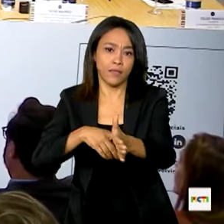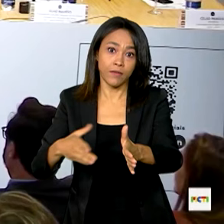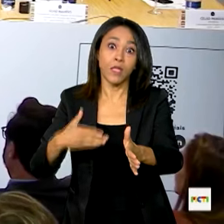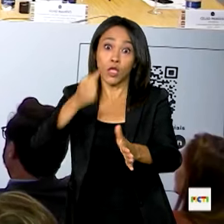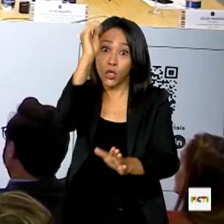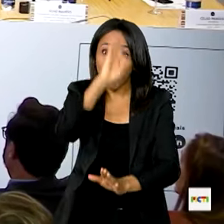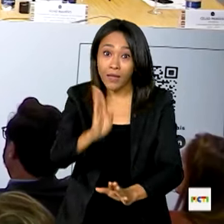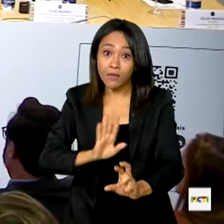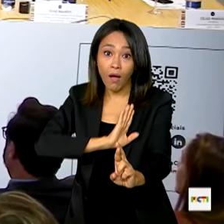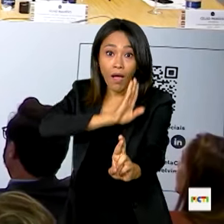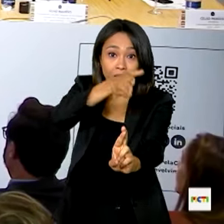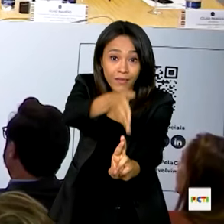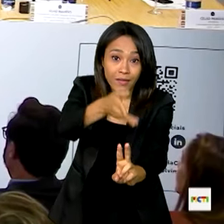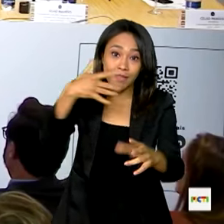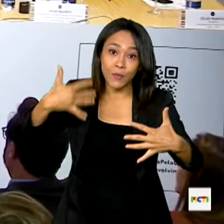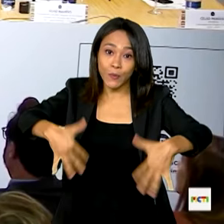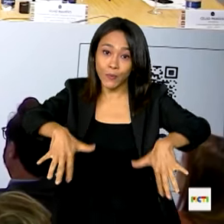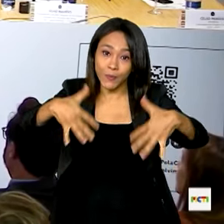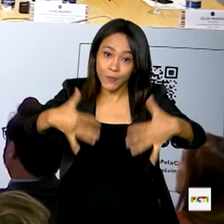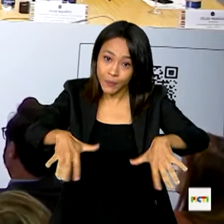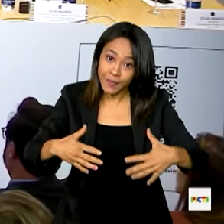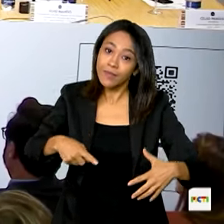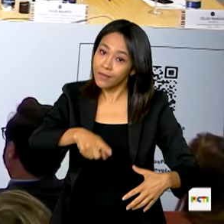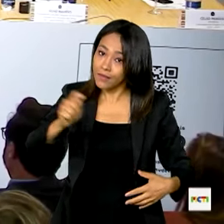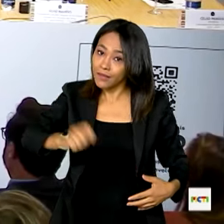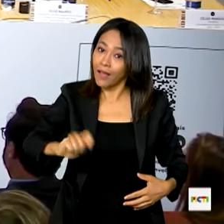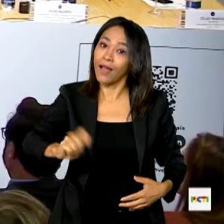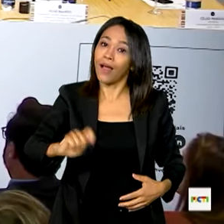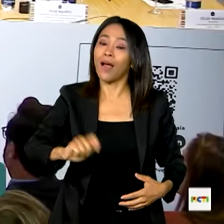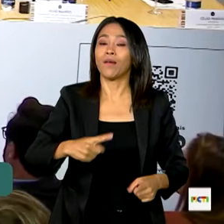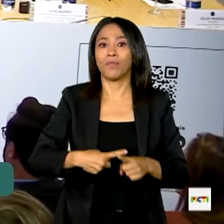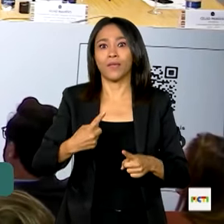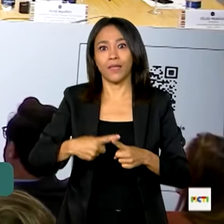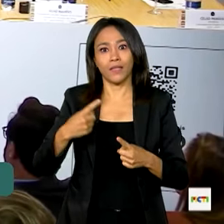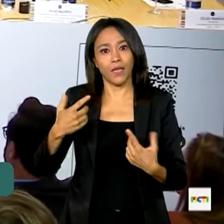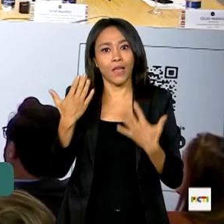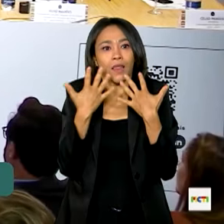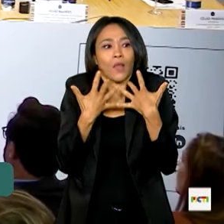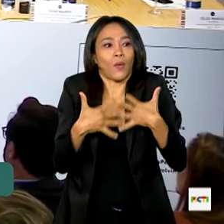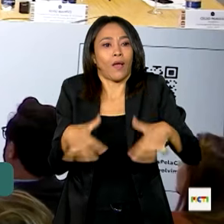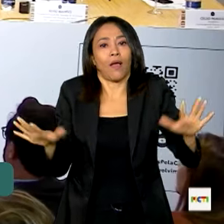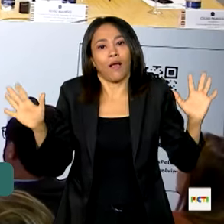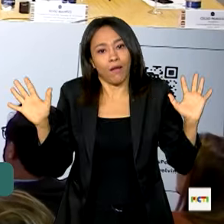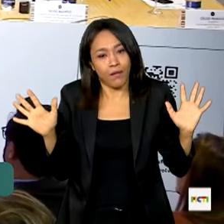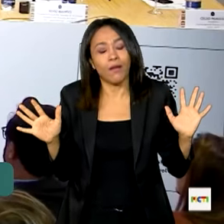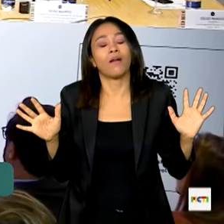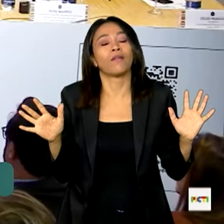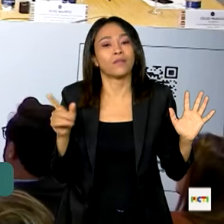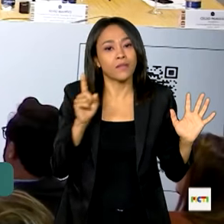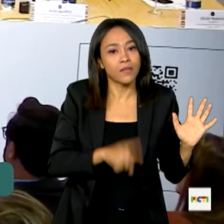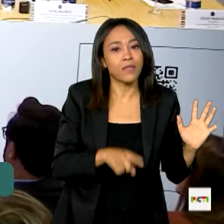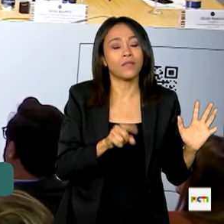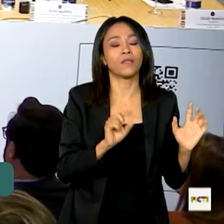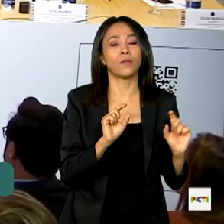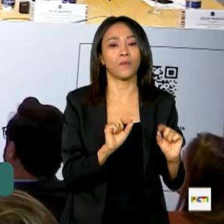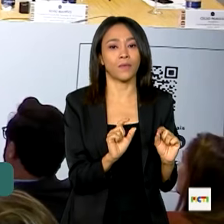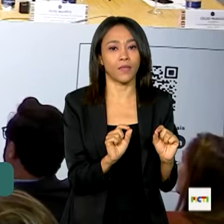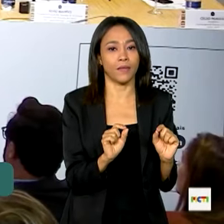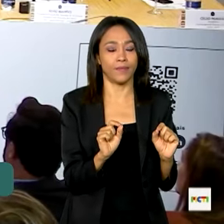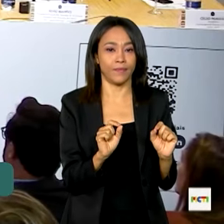nação que esse país está destinado a ser até pelas suas vocações naturais. Sejam elas as vocações